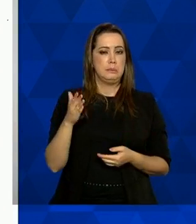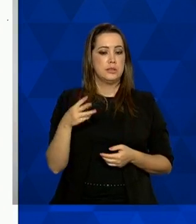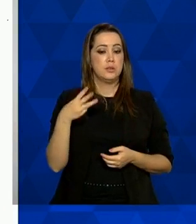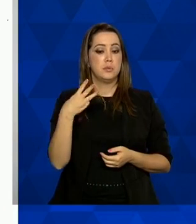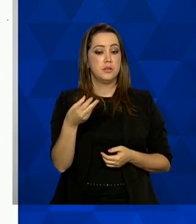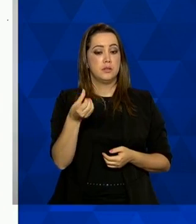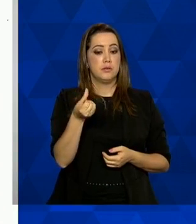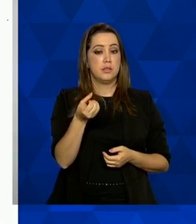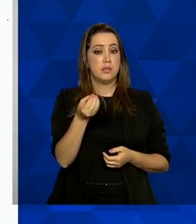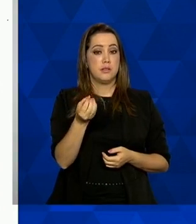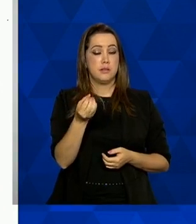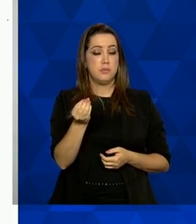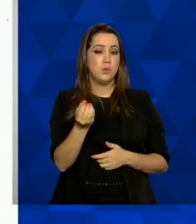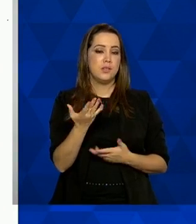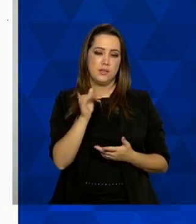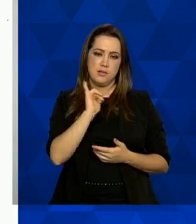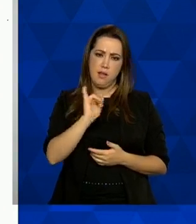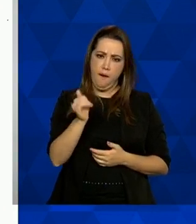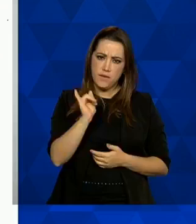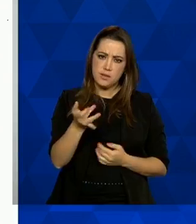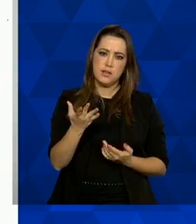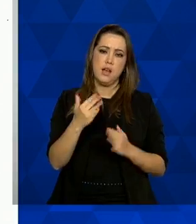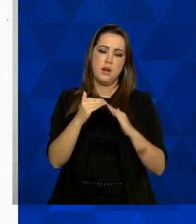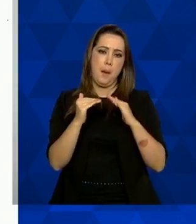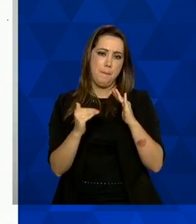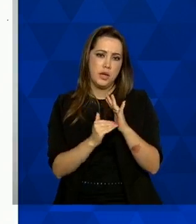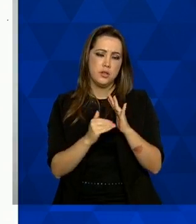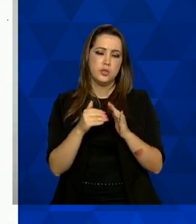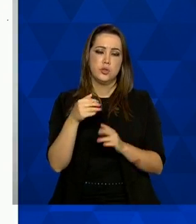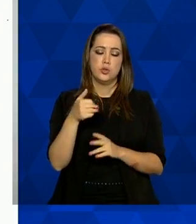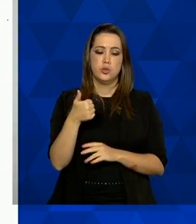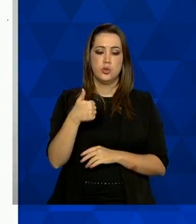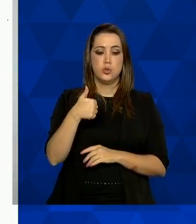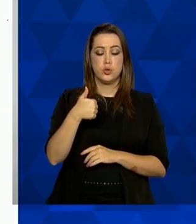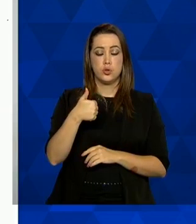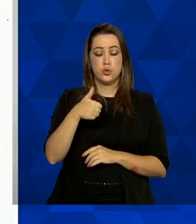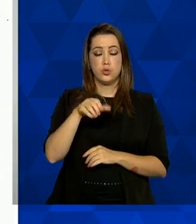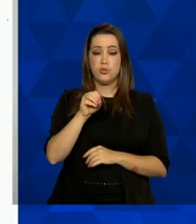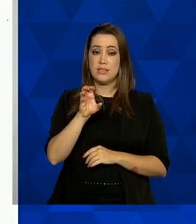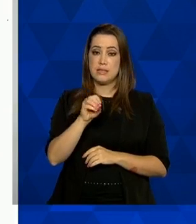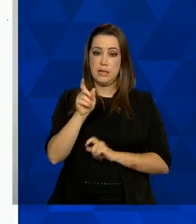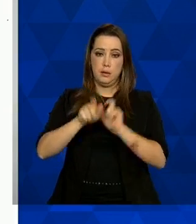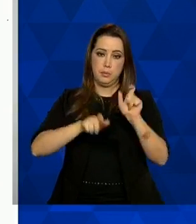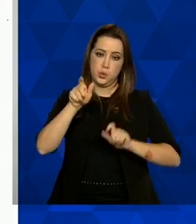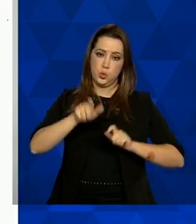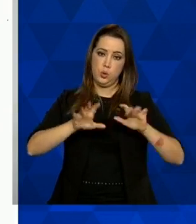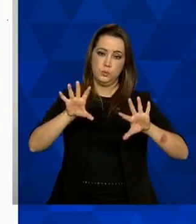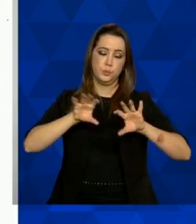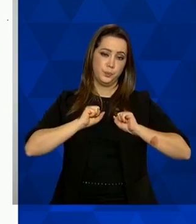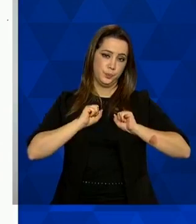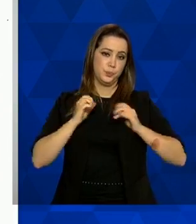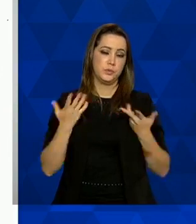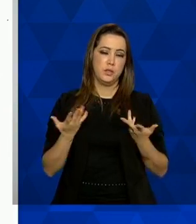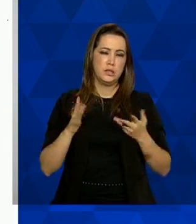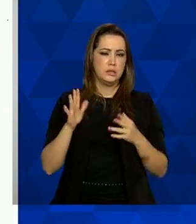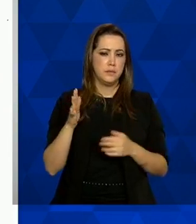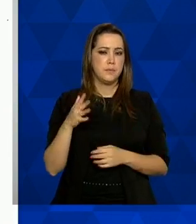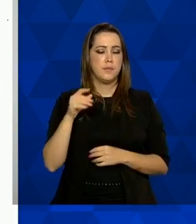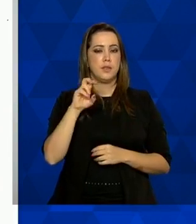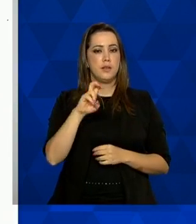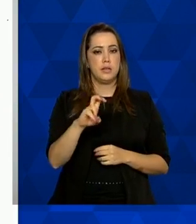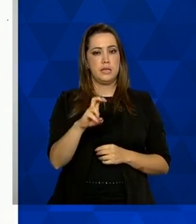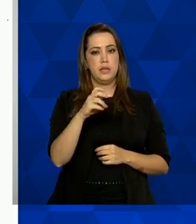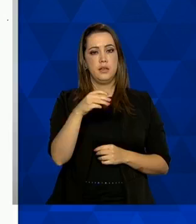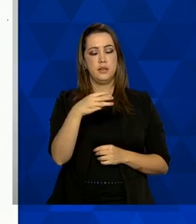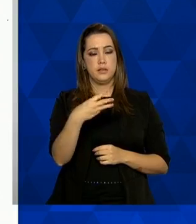3.600 municípios reportaram menos de 100 casos durante esse período dos quais 537